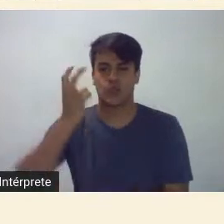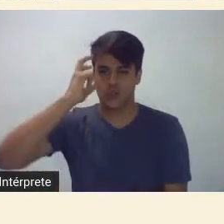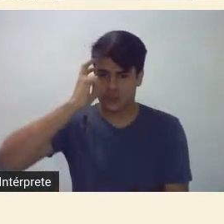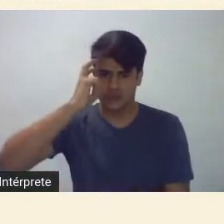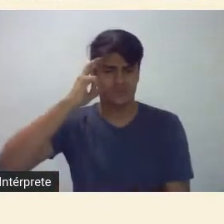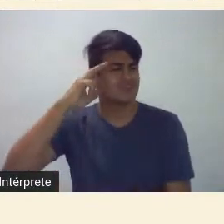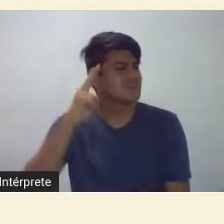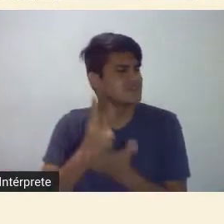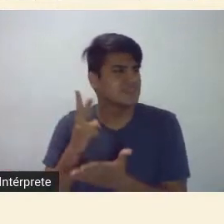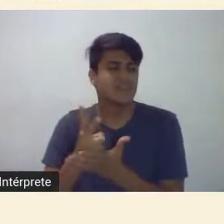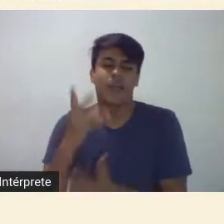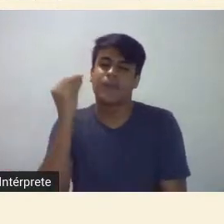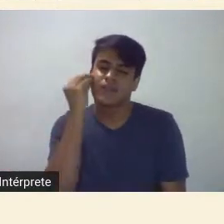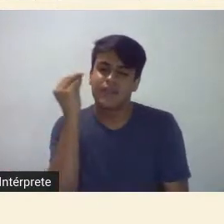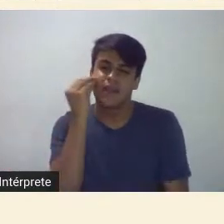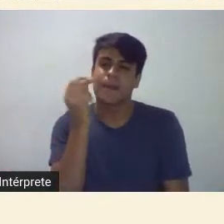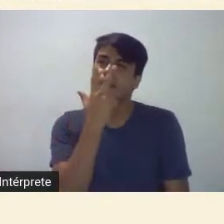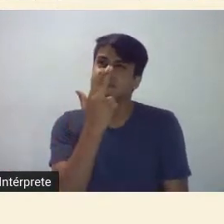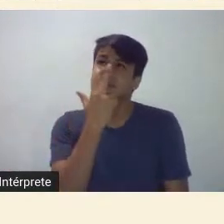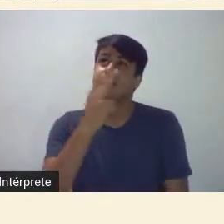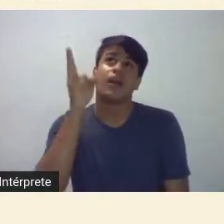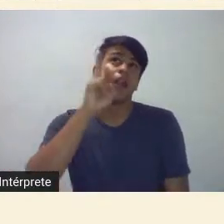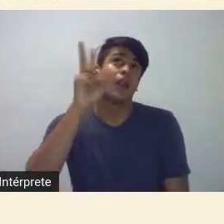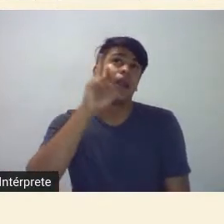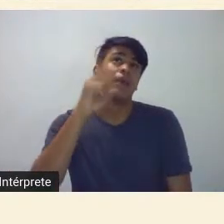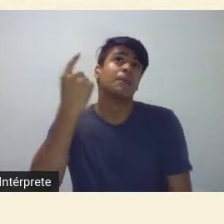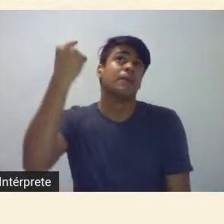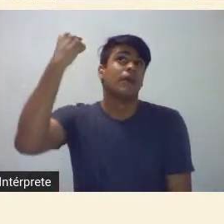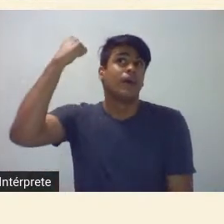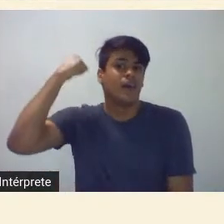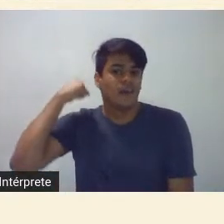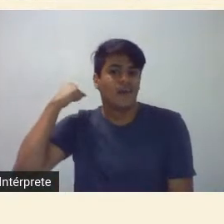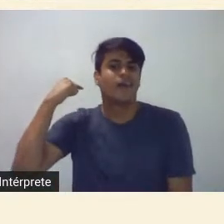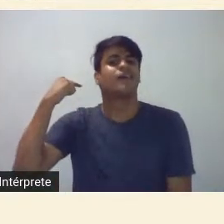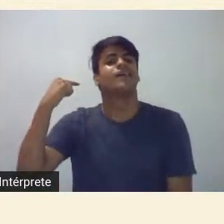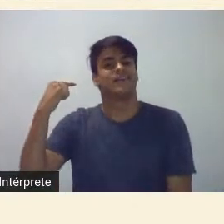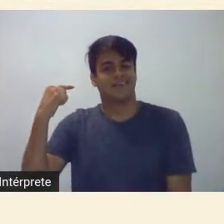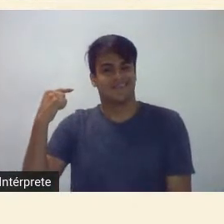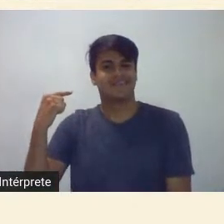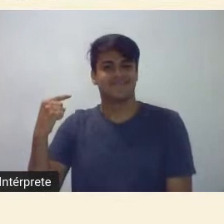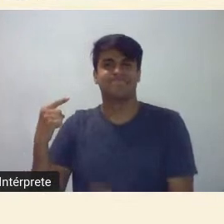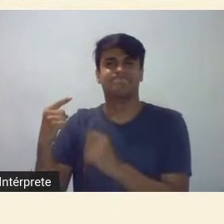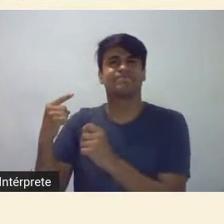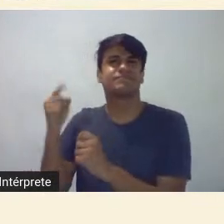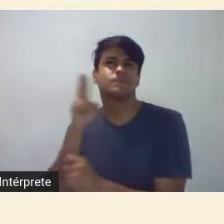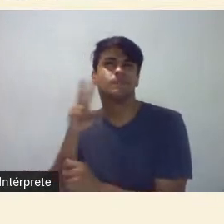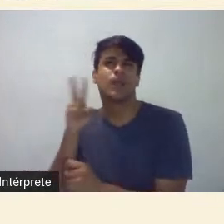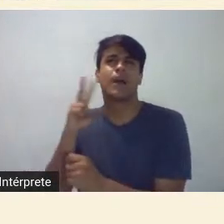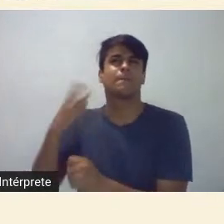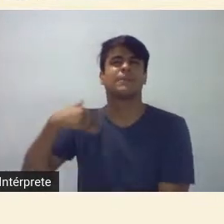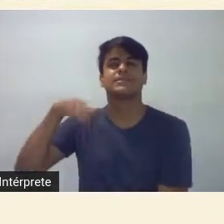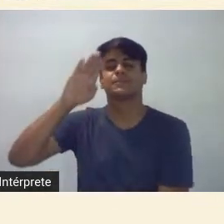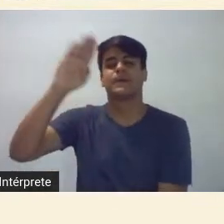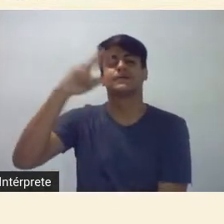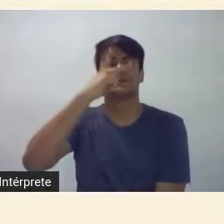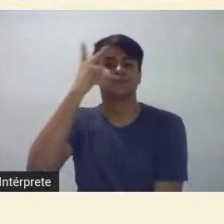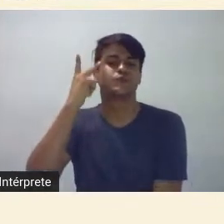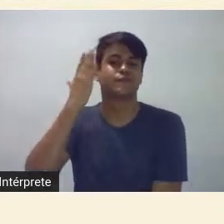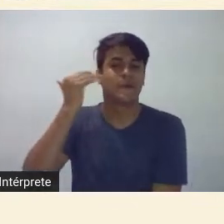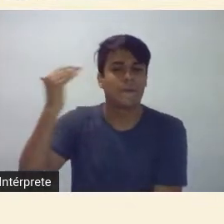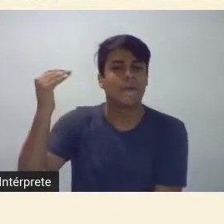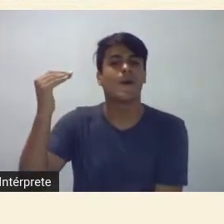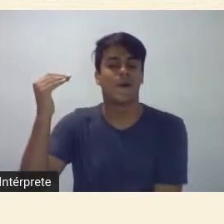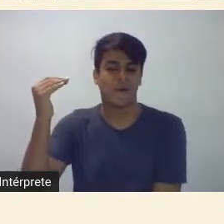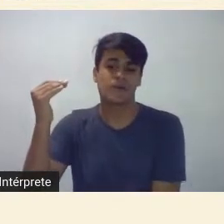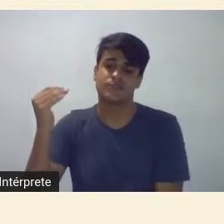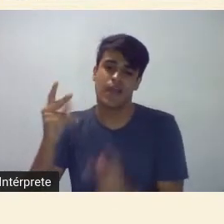fazer uma espécie de retomada da origem de revisitação dos principais nomes etc e como